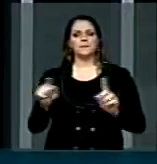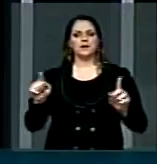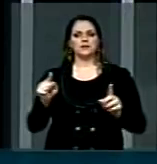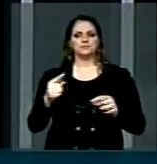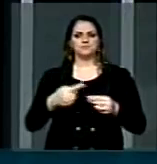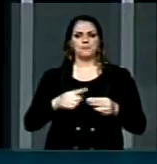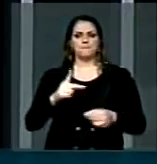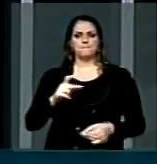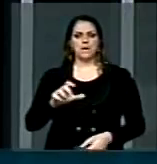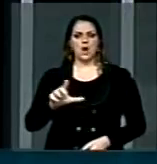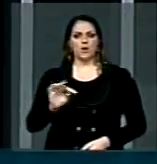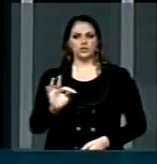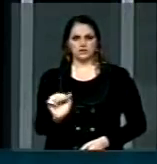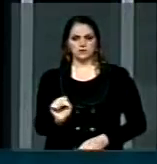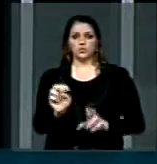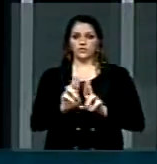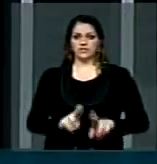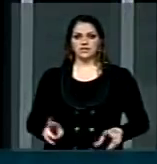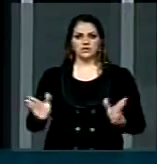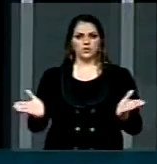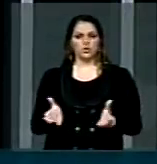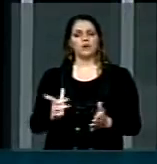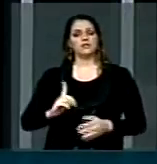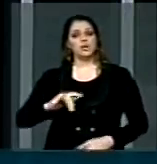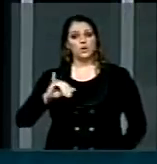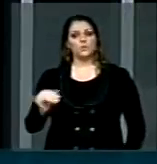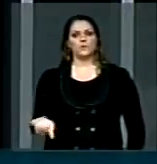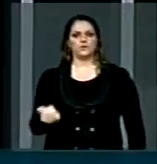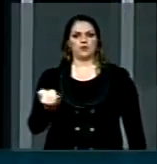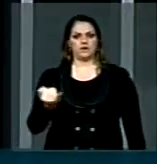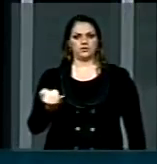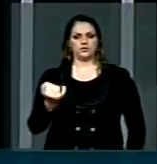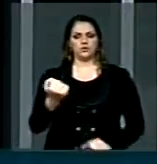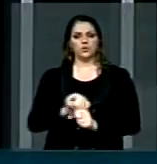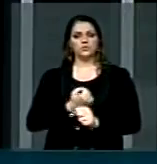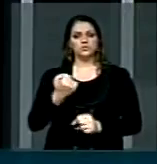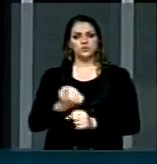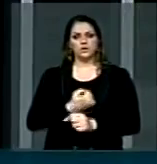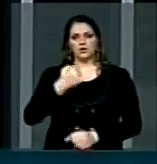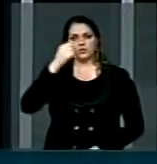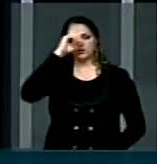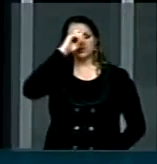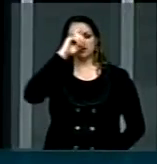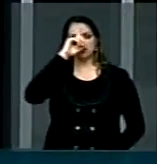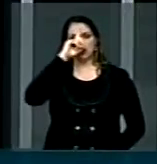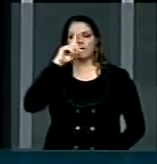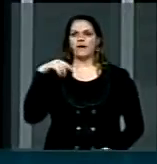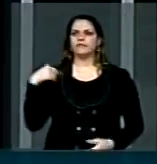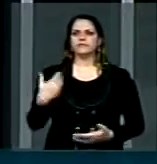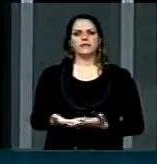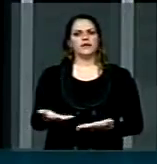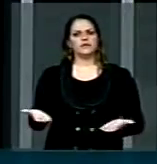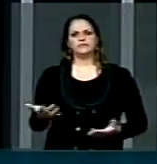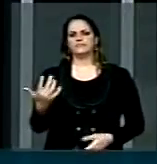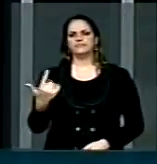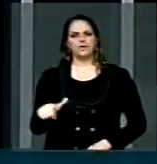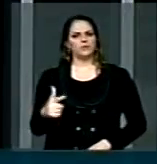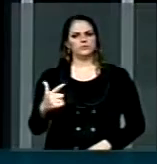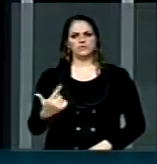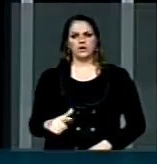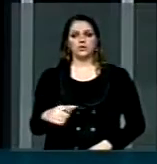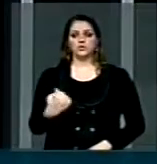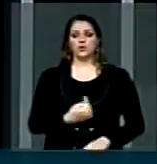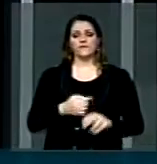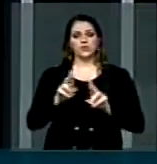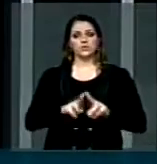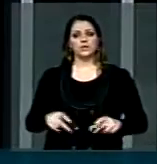Federal de Pelotas, tem a oportunidade de construir um hospital que até hoje não tem. A nossa faculdade